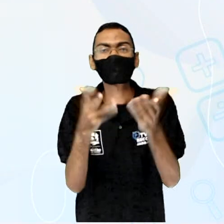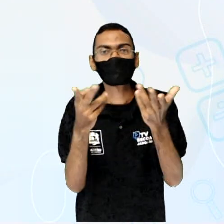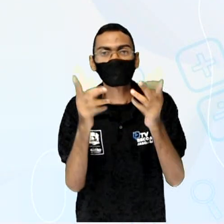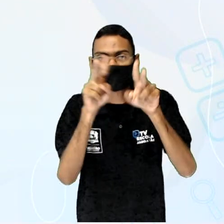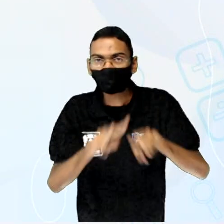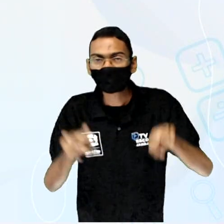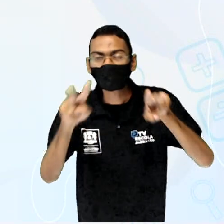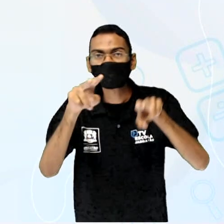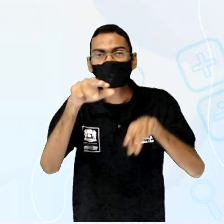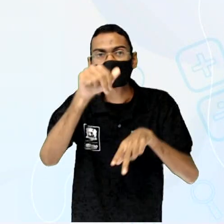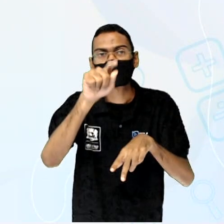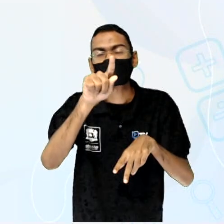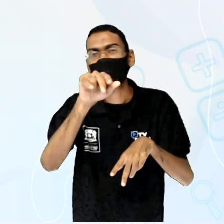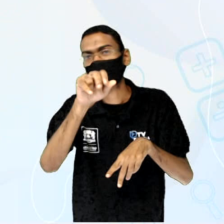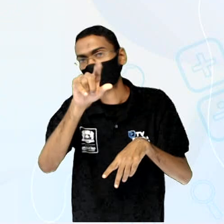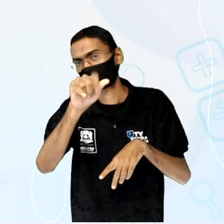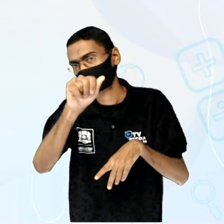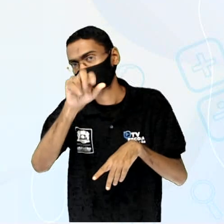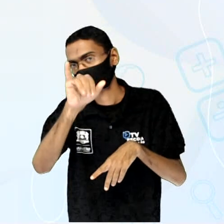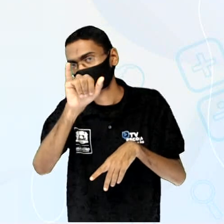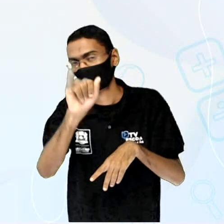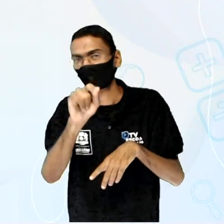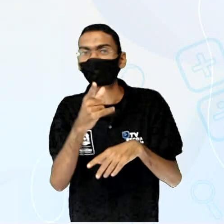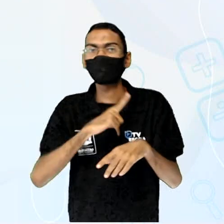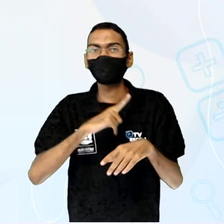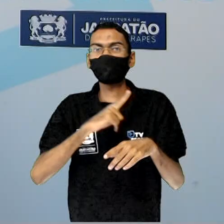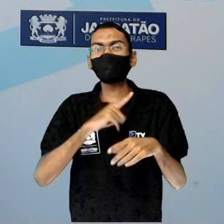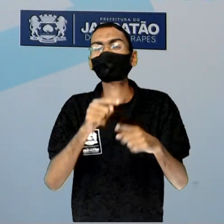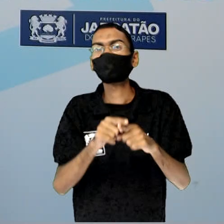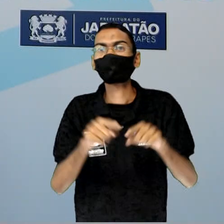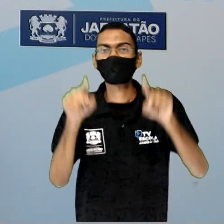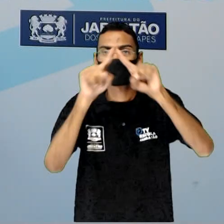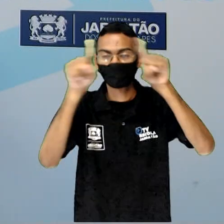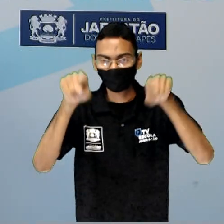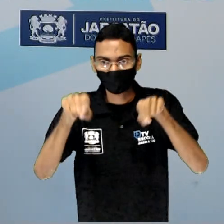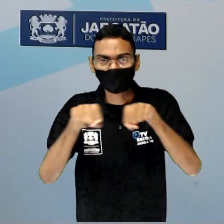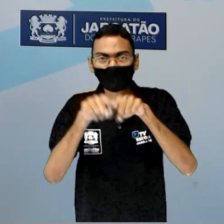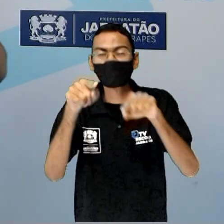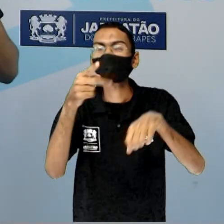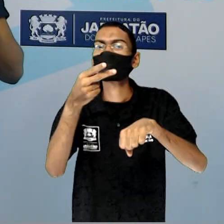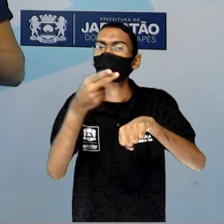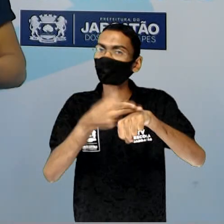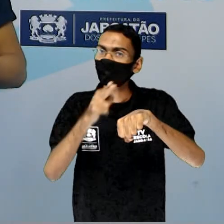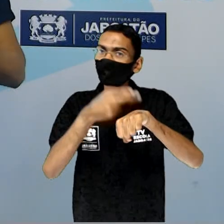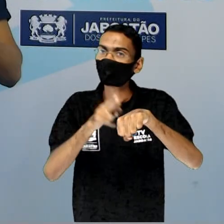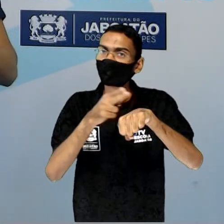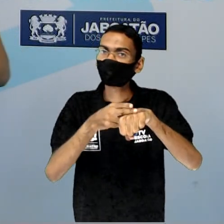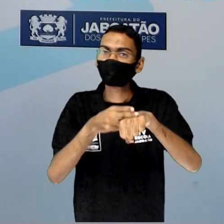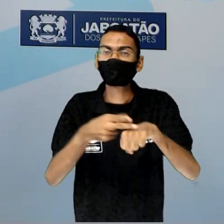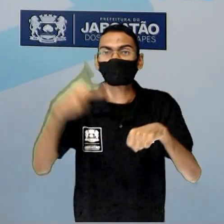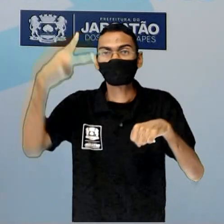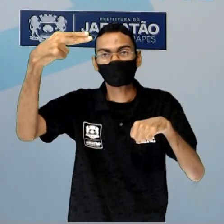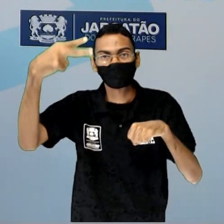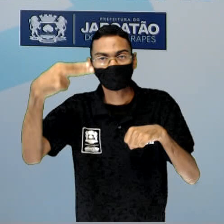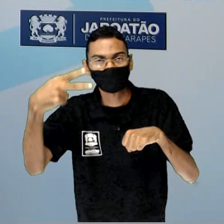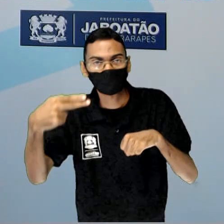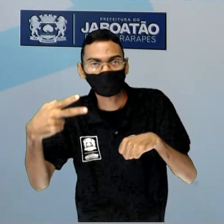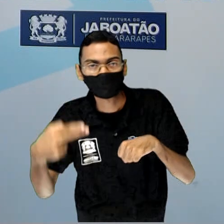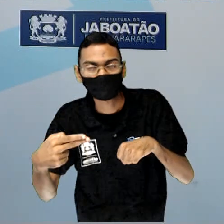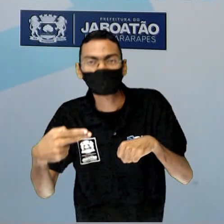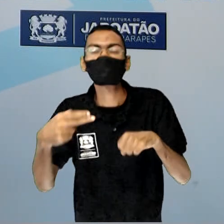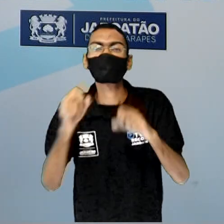Magali tem uma barra de chocolate que está dividida em quatro partes iguais. Ou seja, ela tem quatro